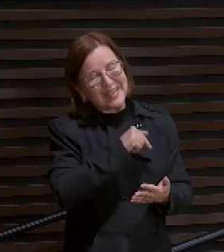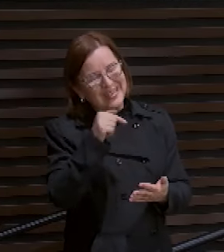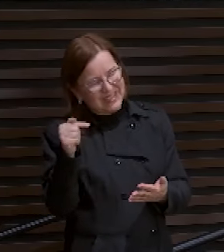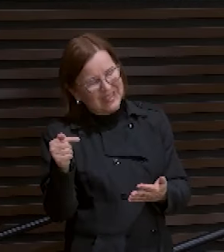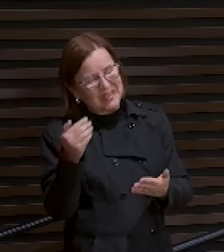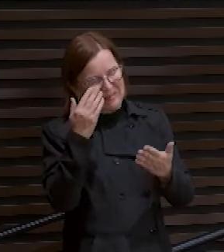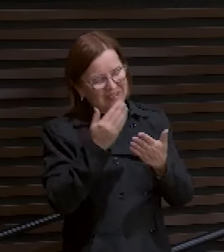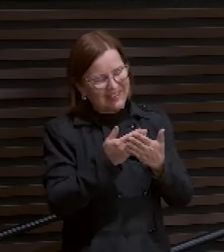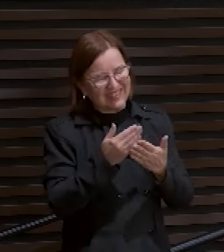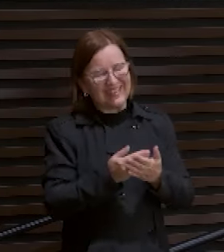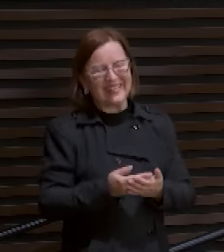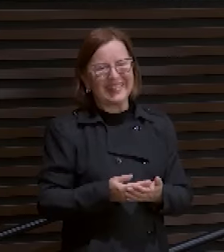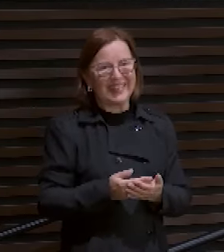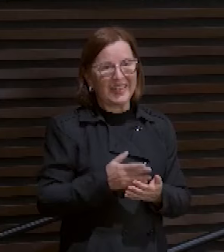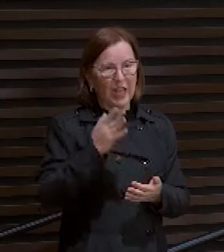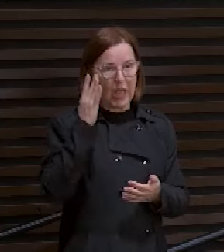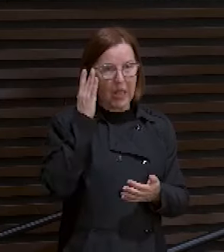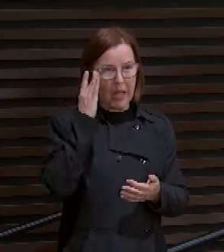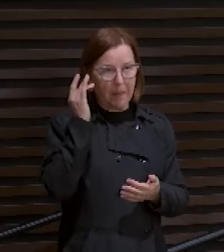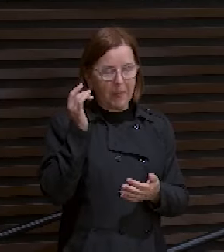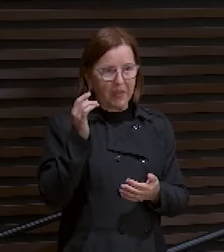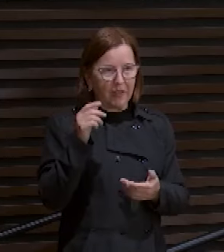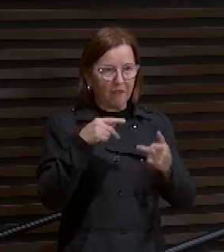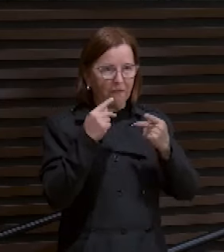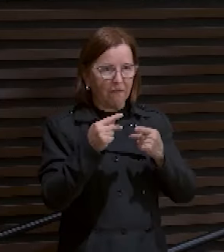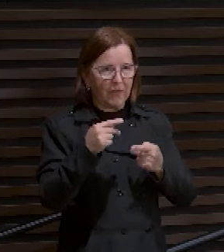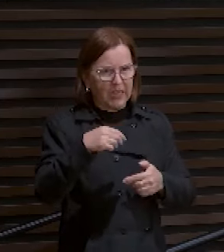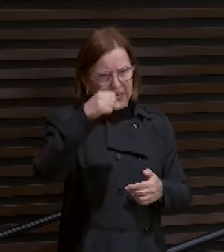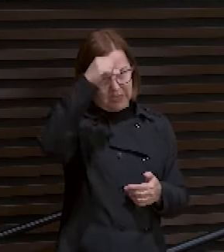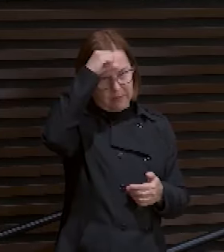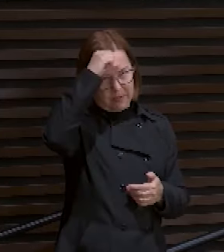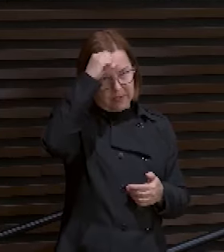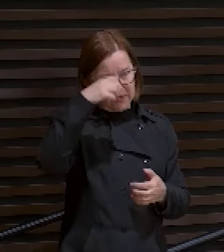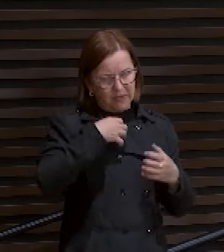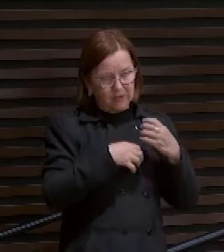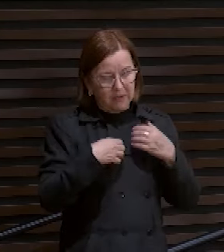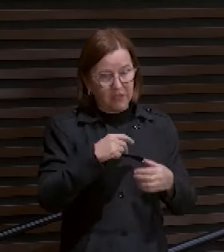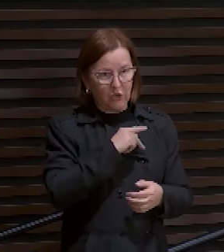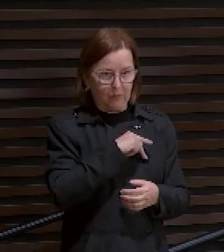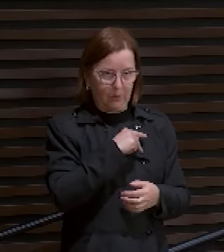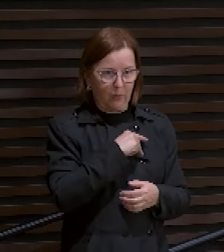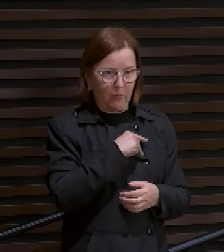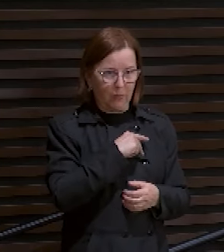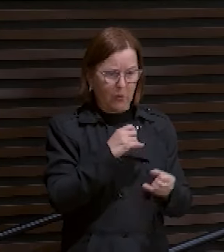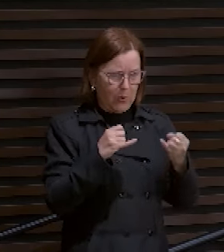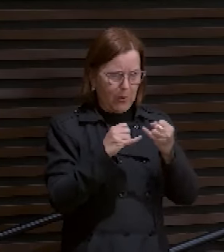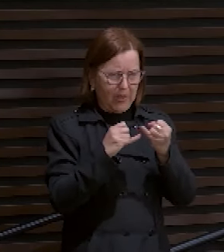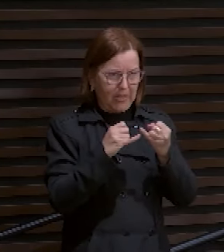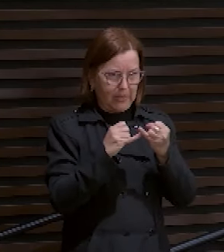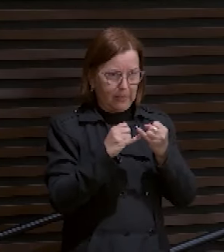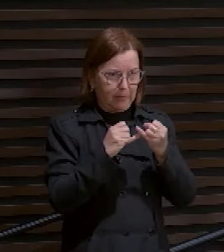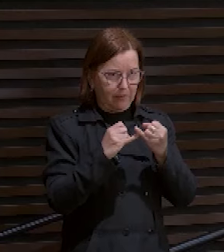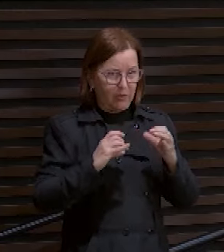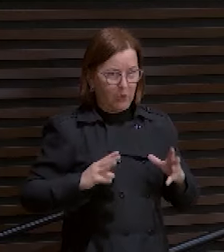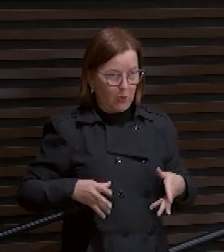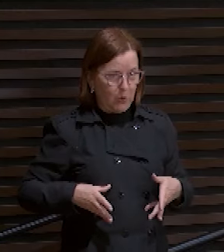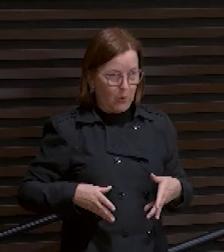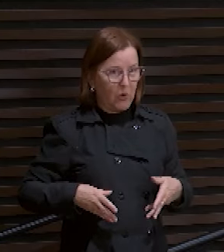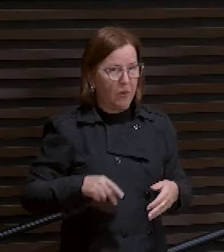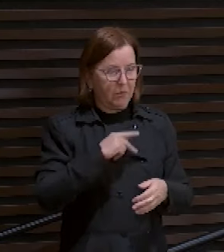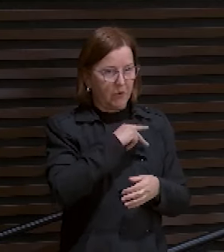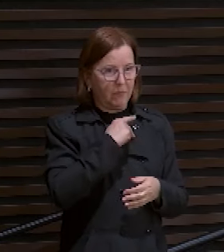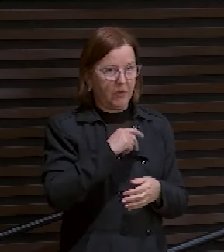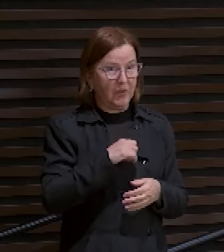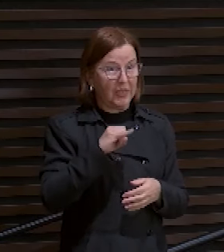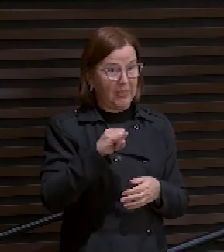depressão, na angústia de Paulo. O espinho na carne de Paulo. Se der tempo que eu não consegui esse